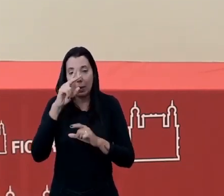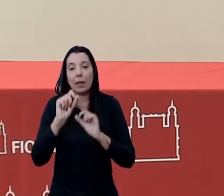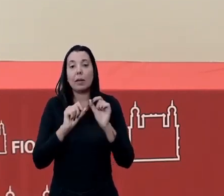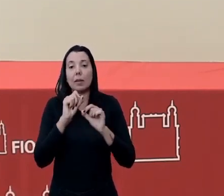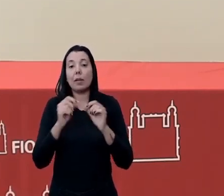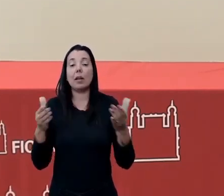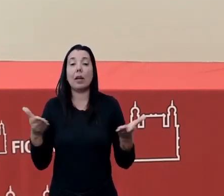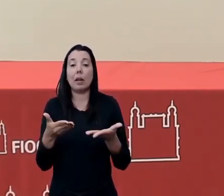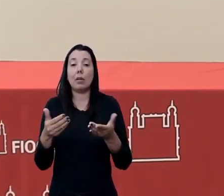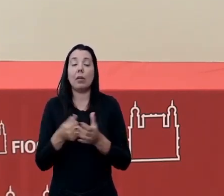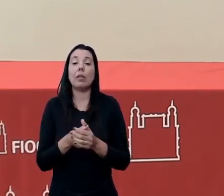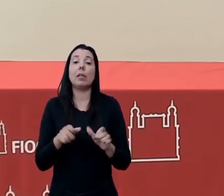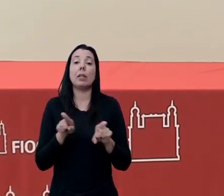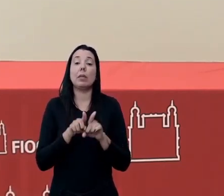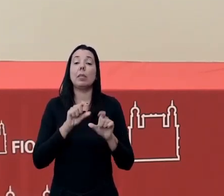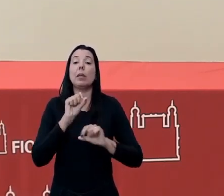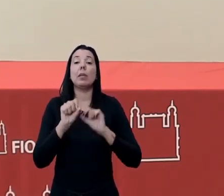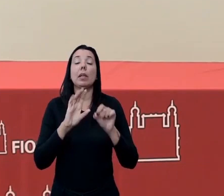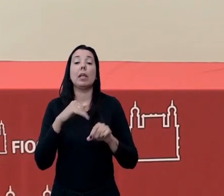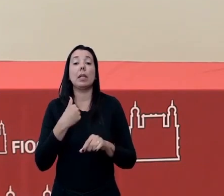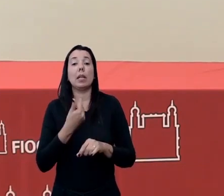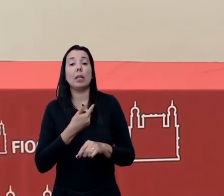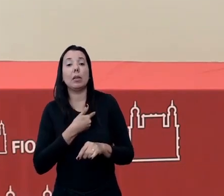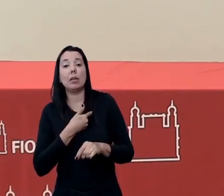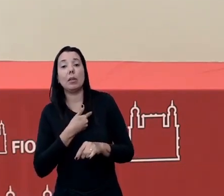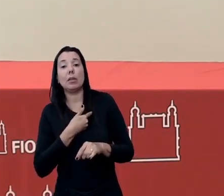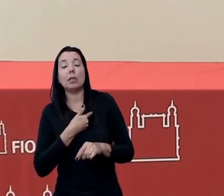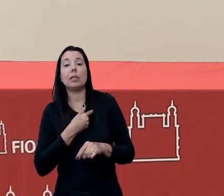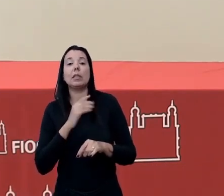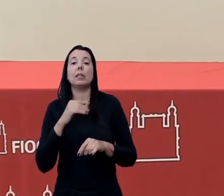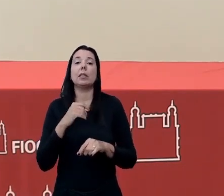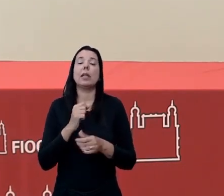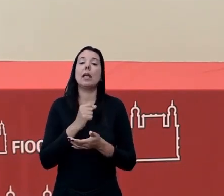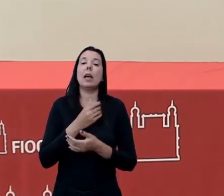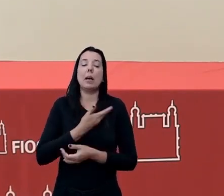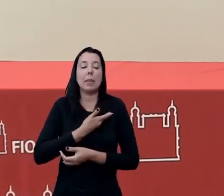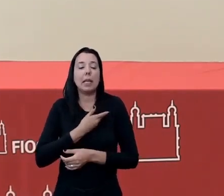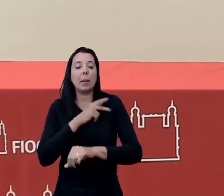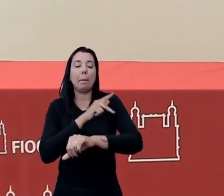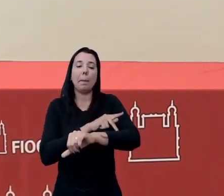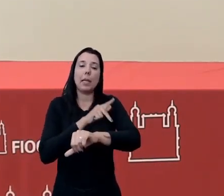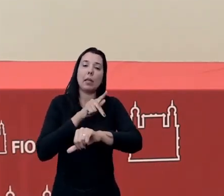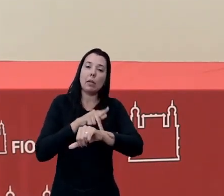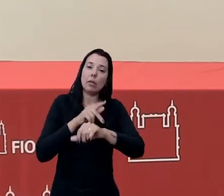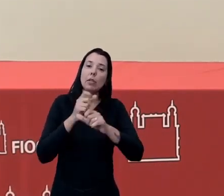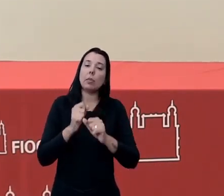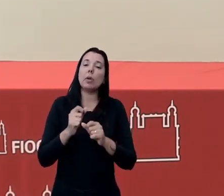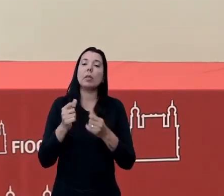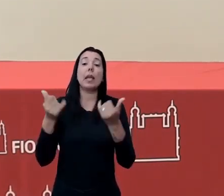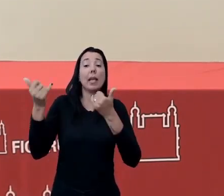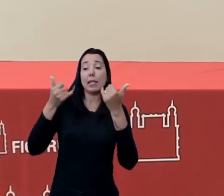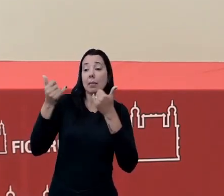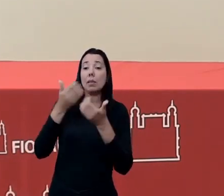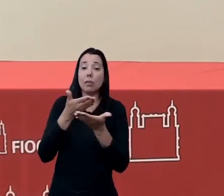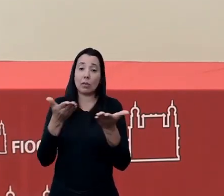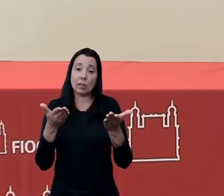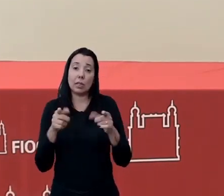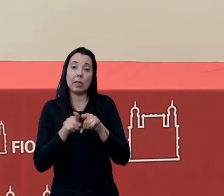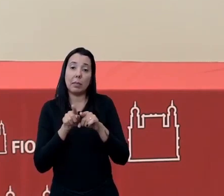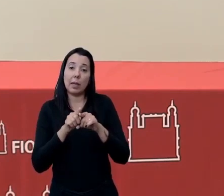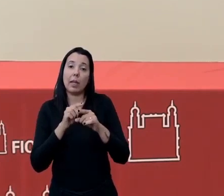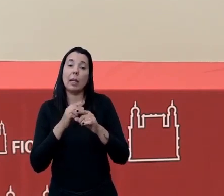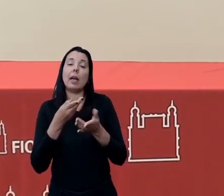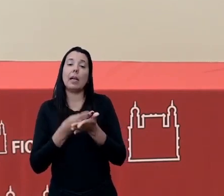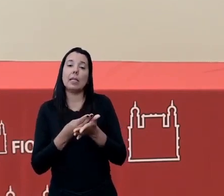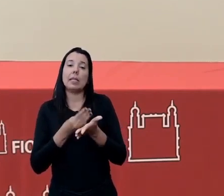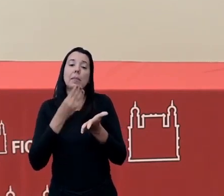agora, por meio das nossas assessoras pedagógicas, aqui a gente possa receber de vocês as mensagens,